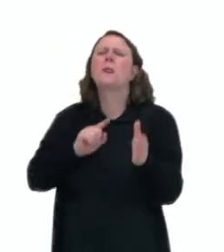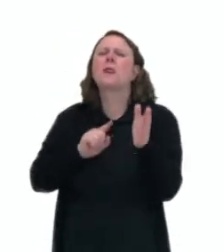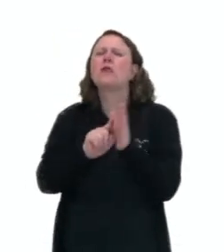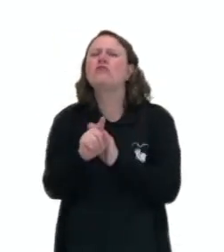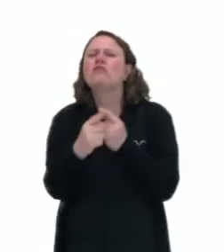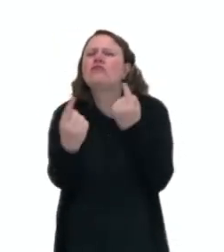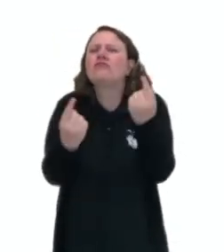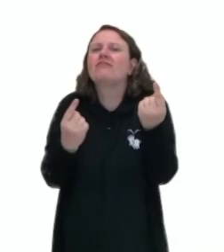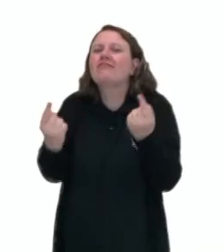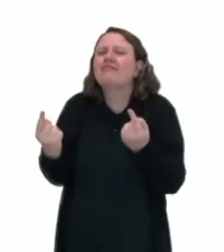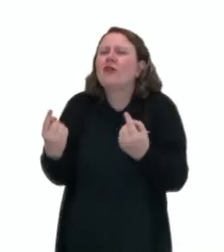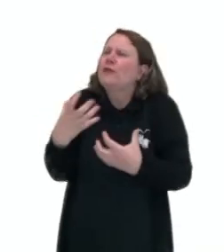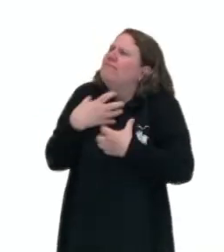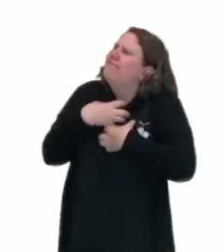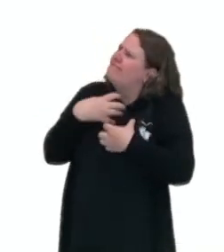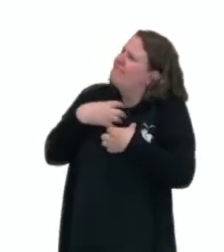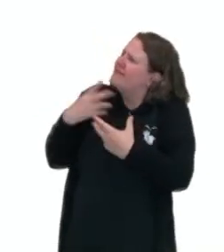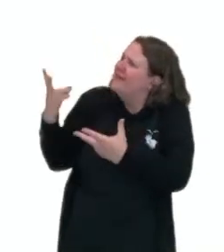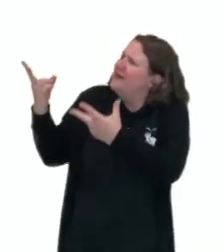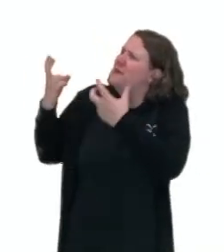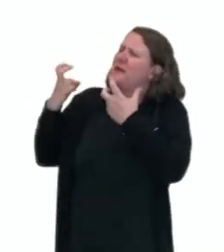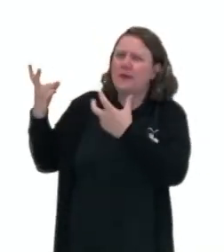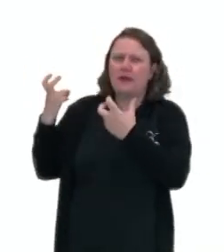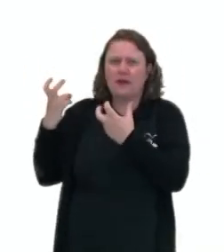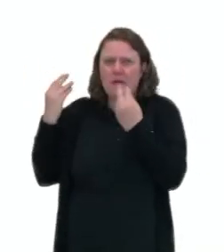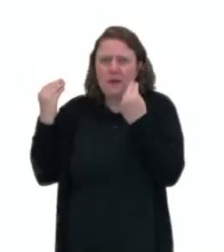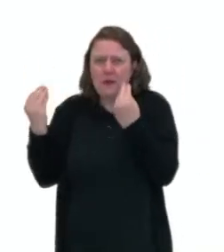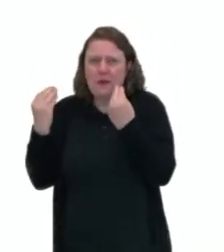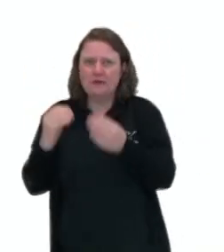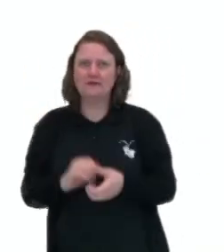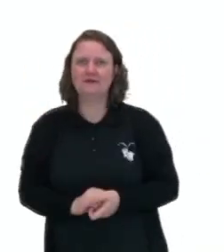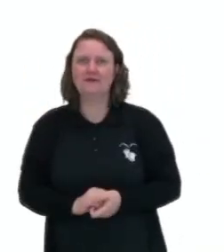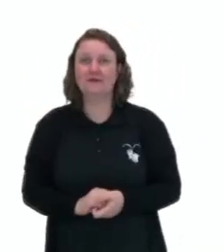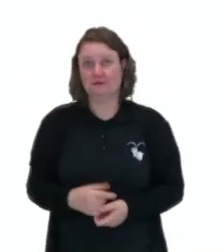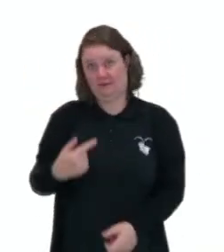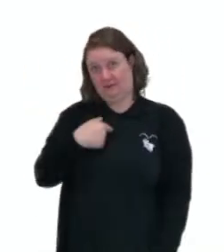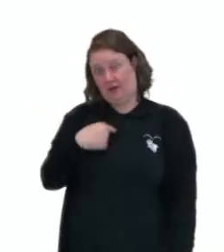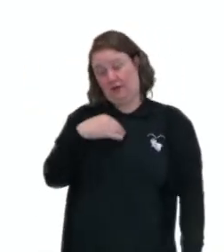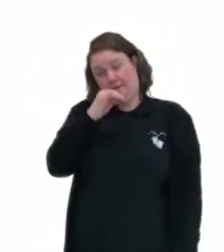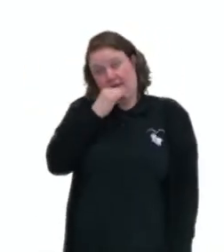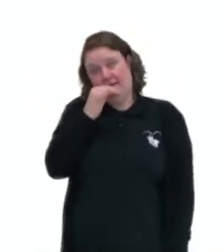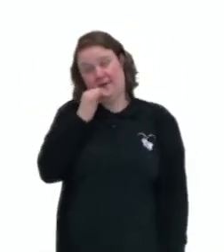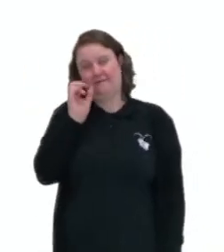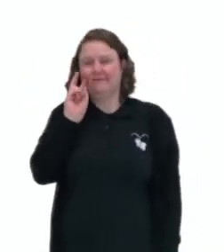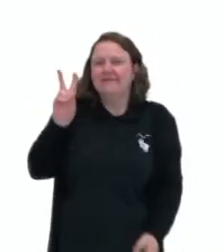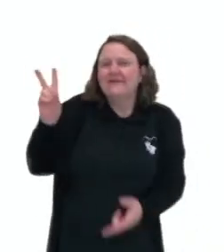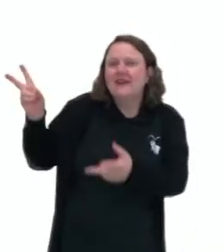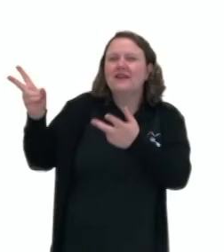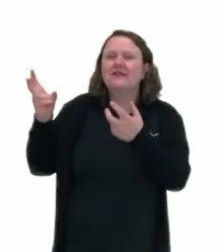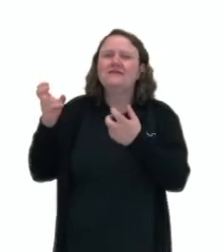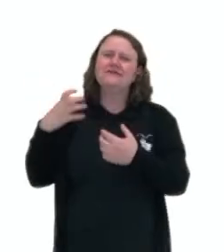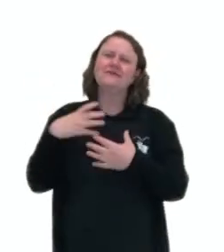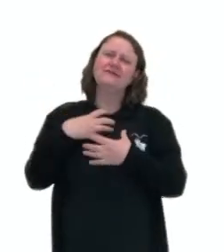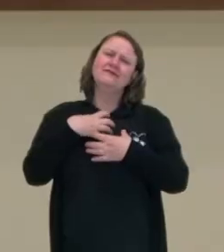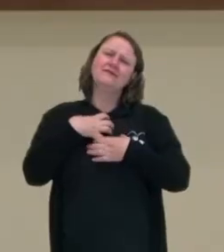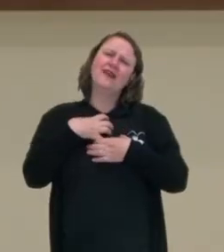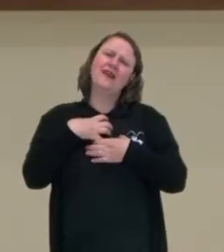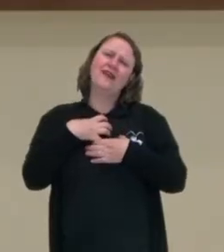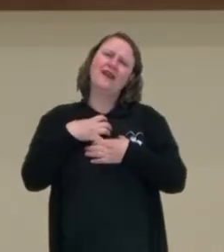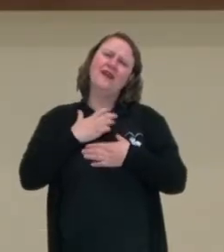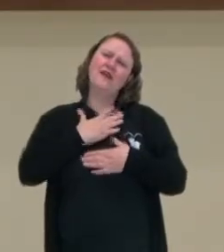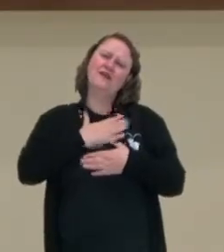quando você olha para uma imagem como esta? Eu, por exemplo, quando olho uma imagem como esta, eu tenho uma sensação